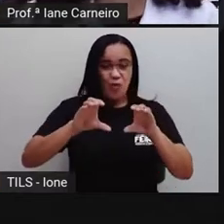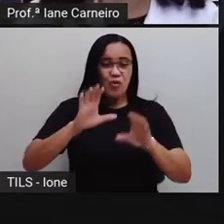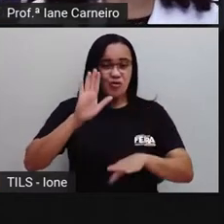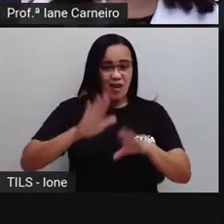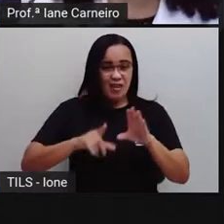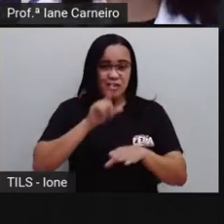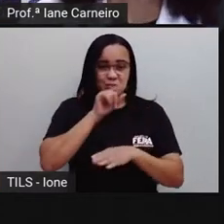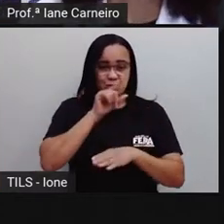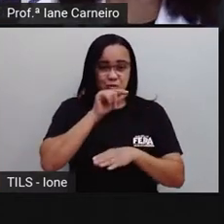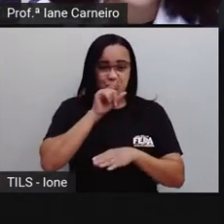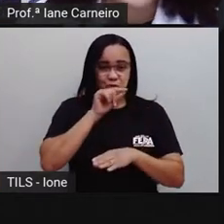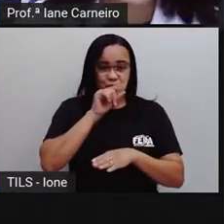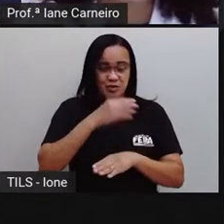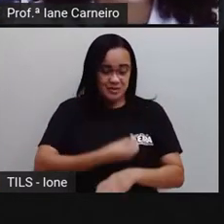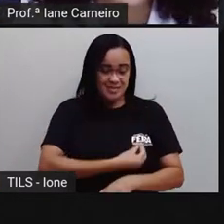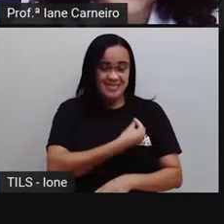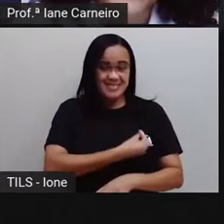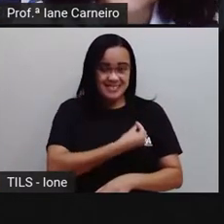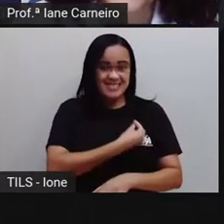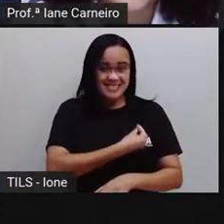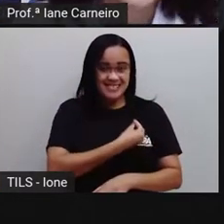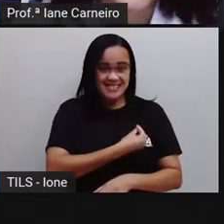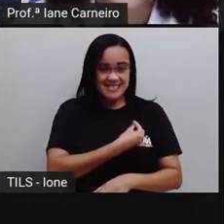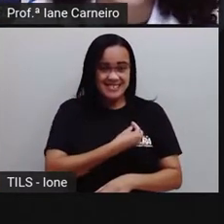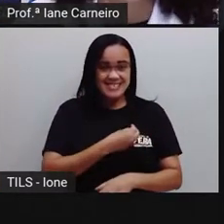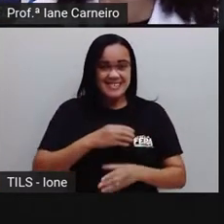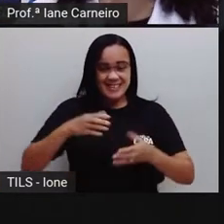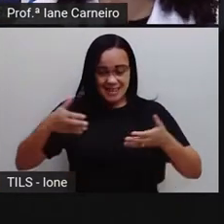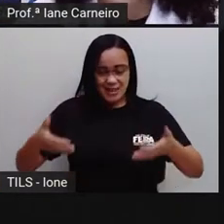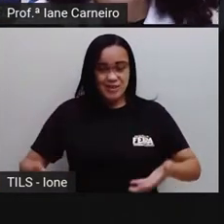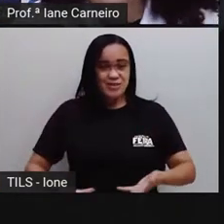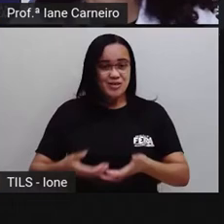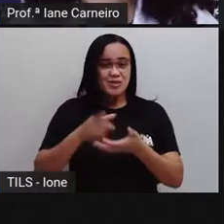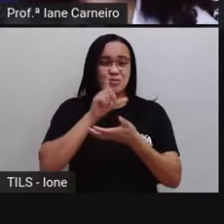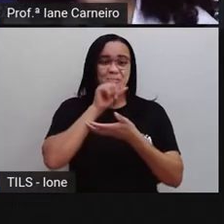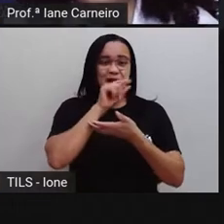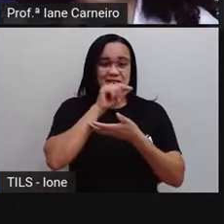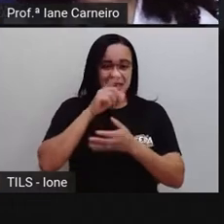E dentro do ninho é fácil achar passarinho.